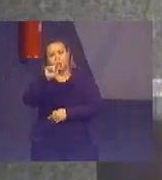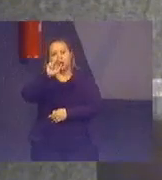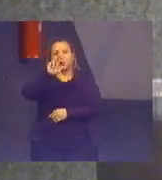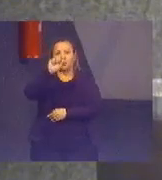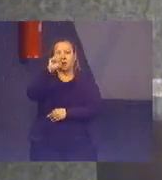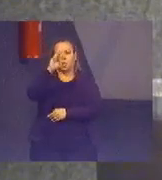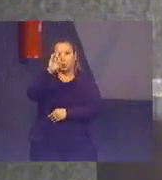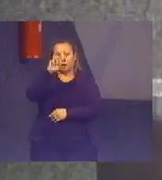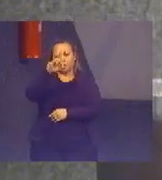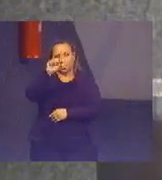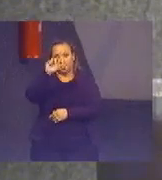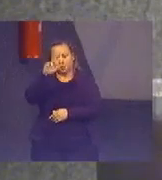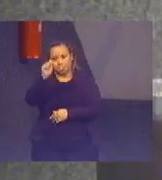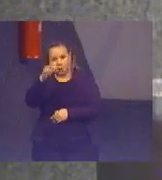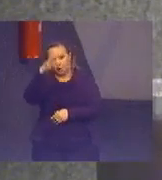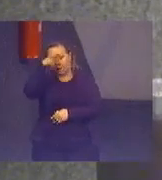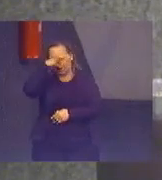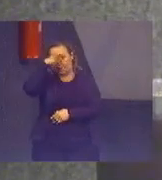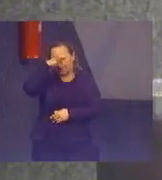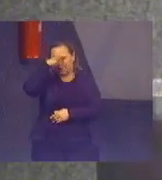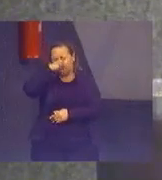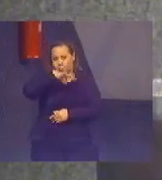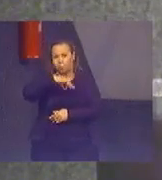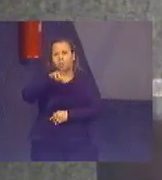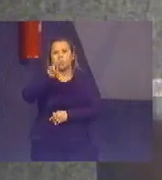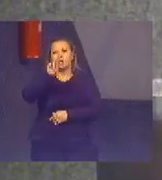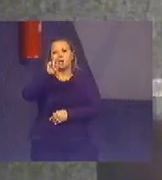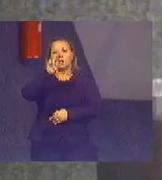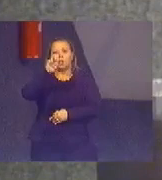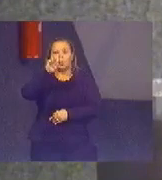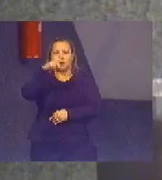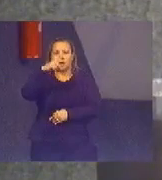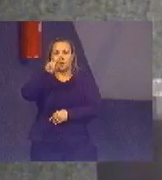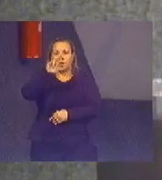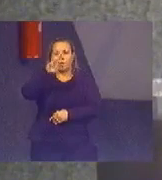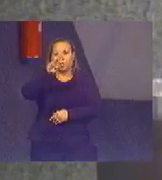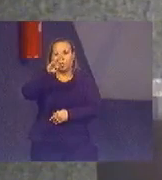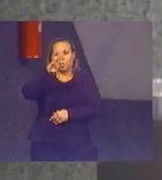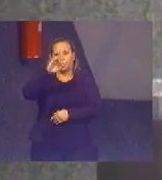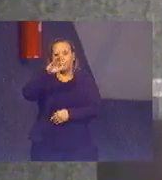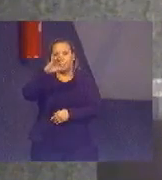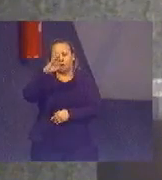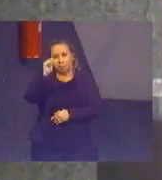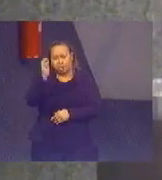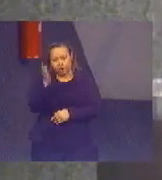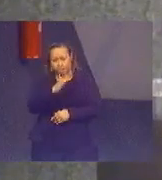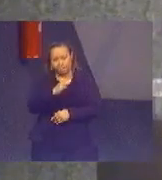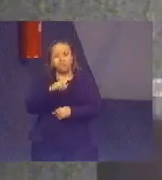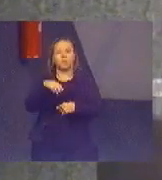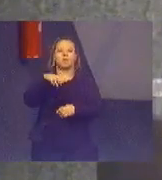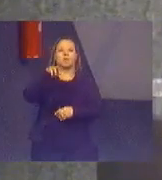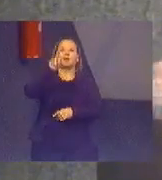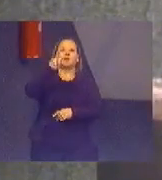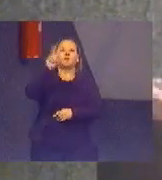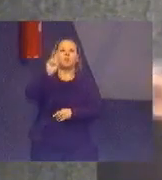Paraguai, Peru, República Dominicana e Venezuela. Utilizando a mesma metodologia.